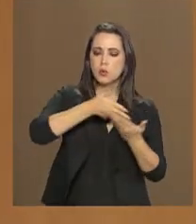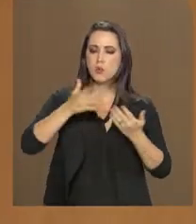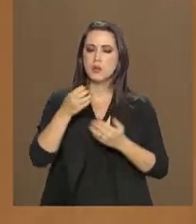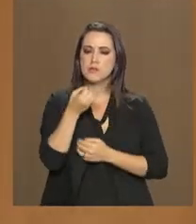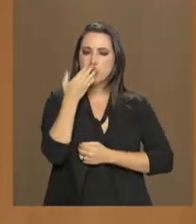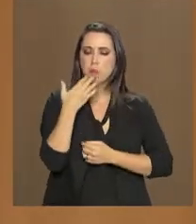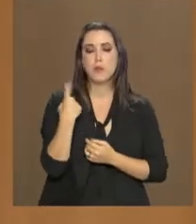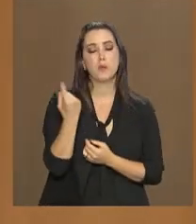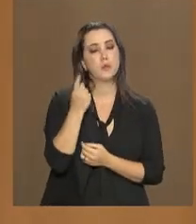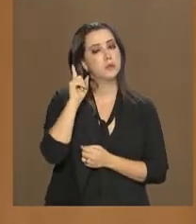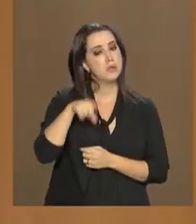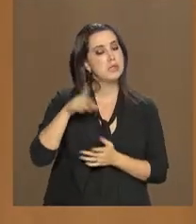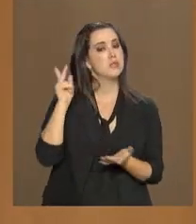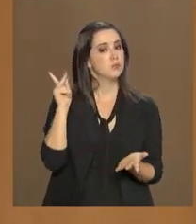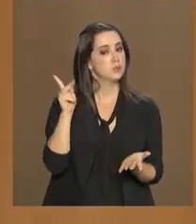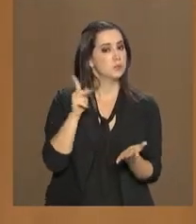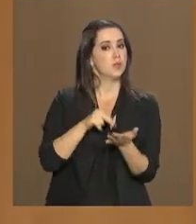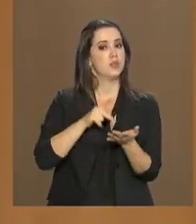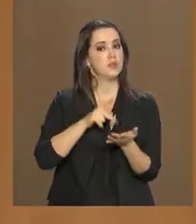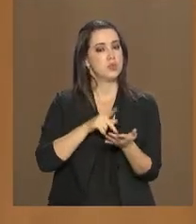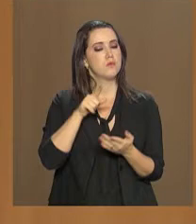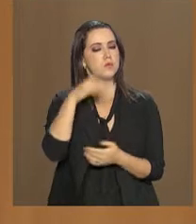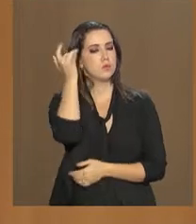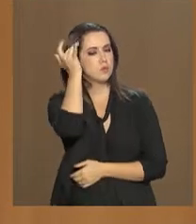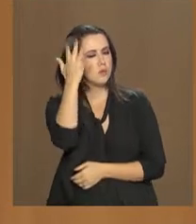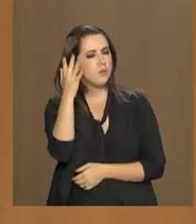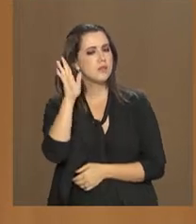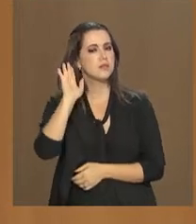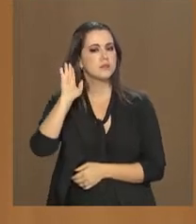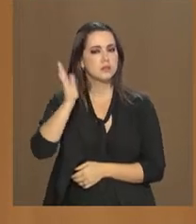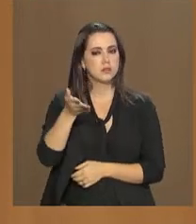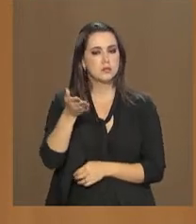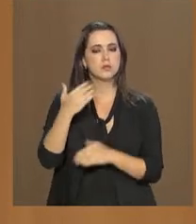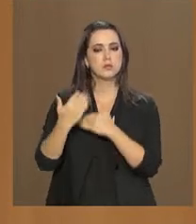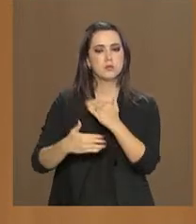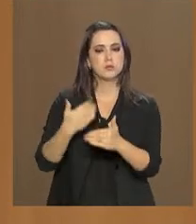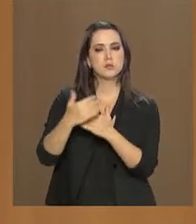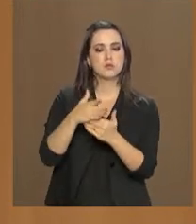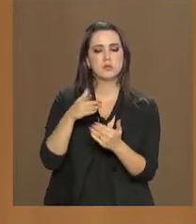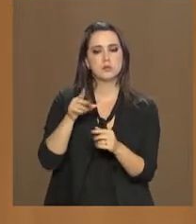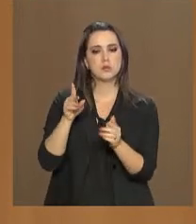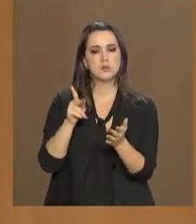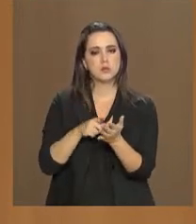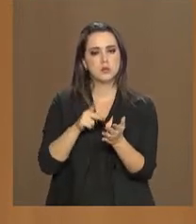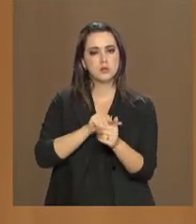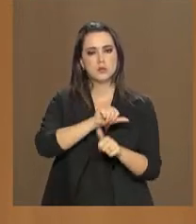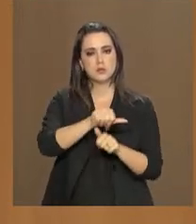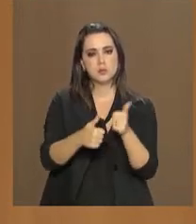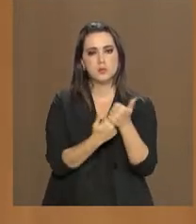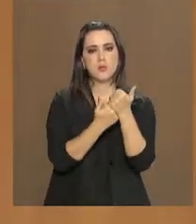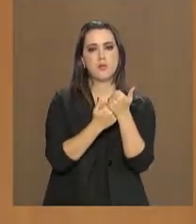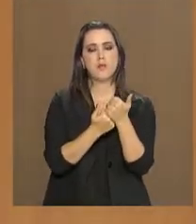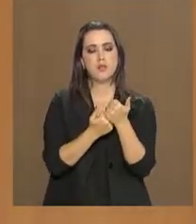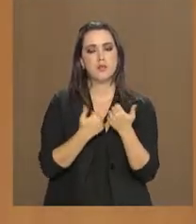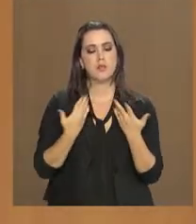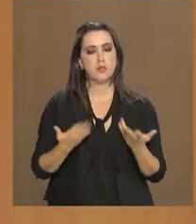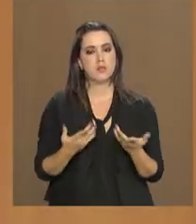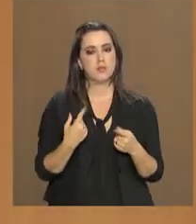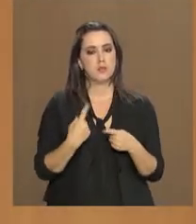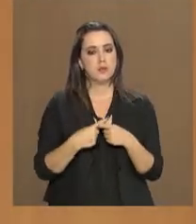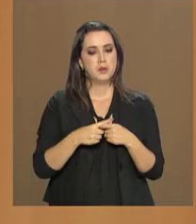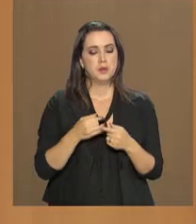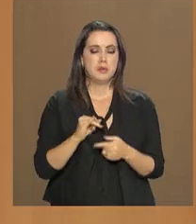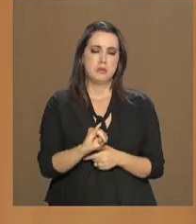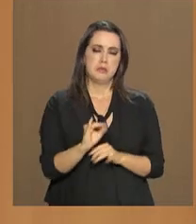certamente facilitará, como já vem facilitando, a realização dessa transição. Aqui é como